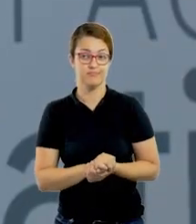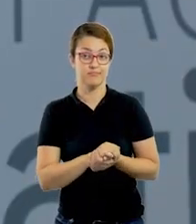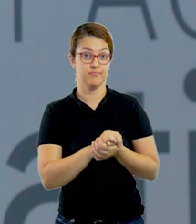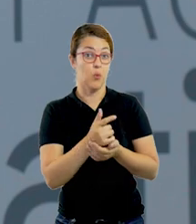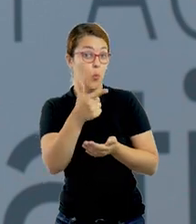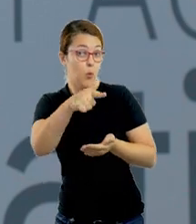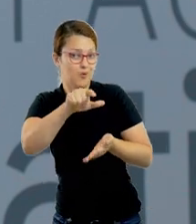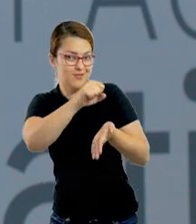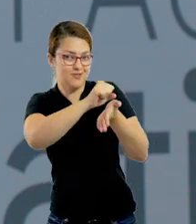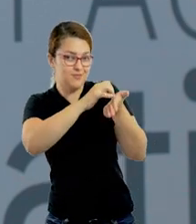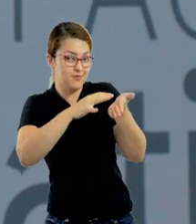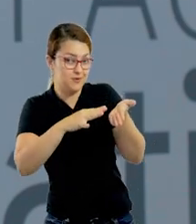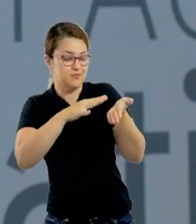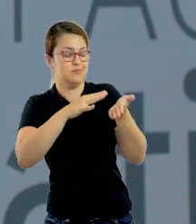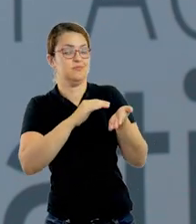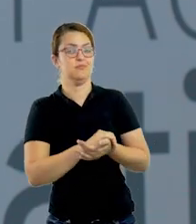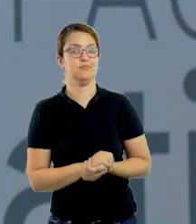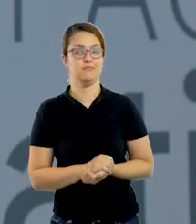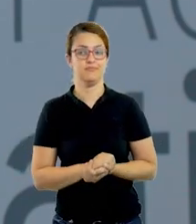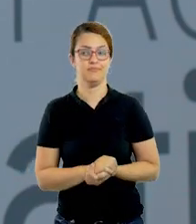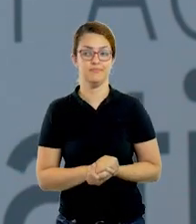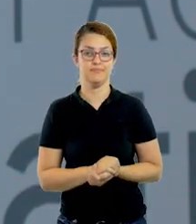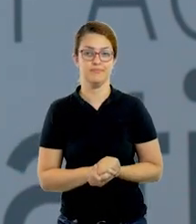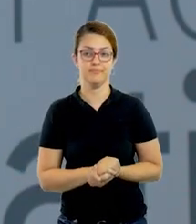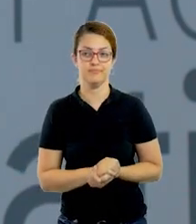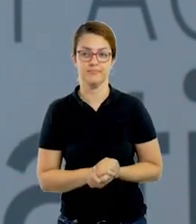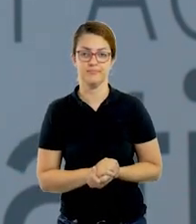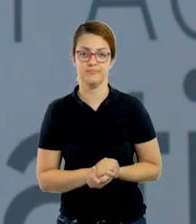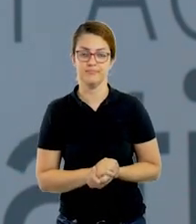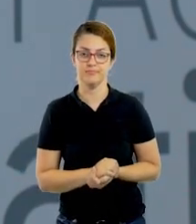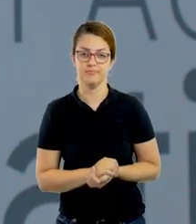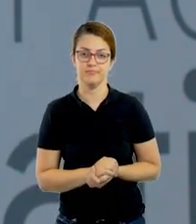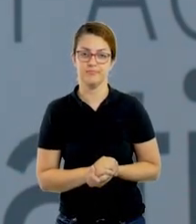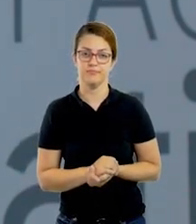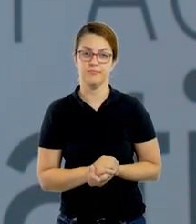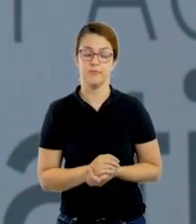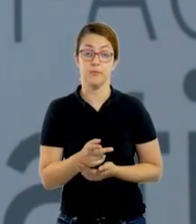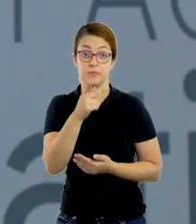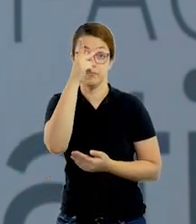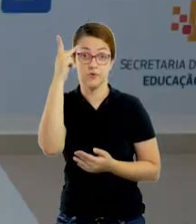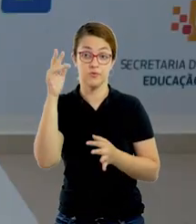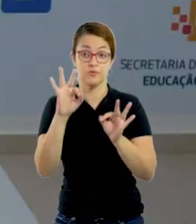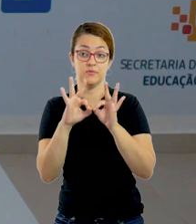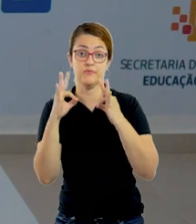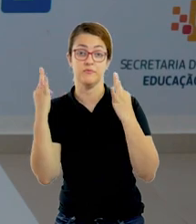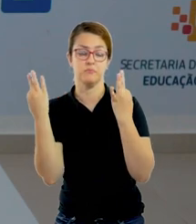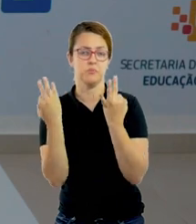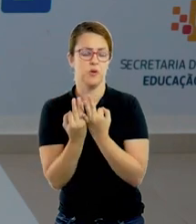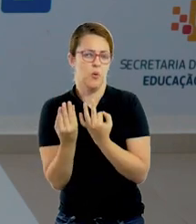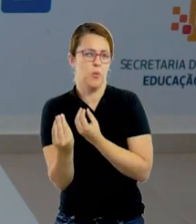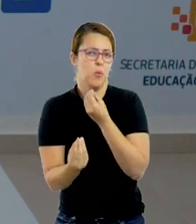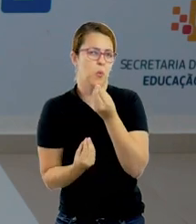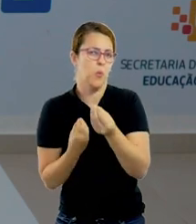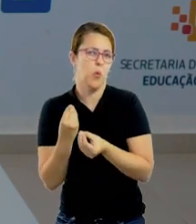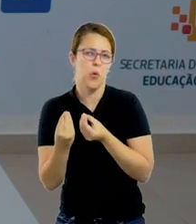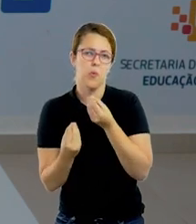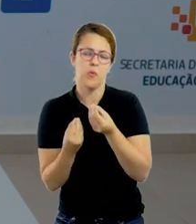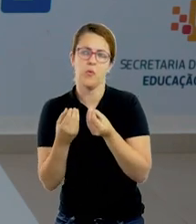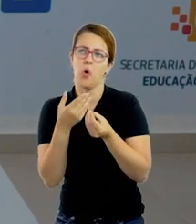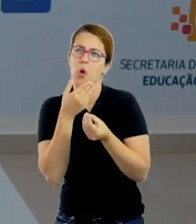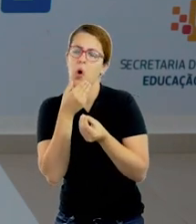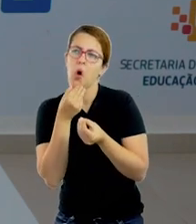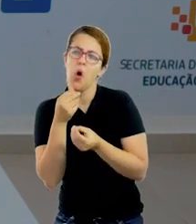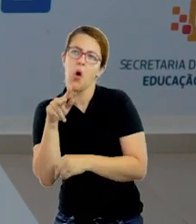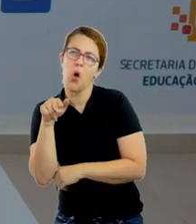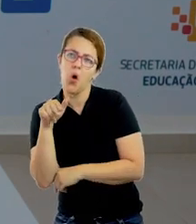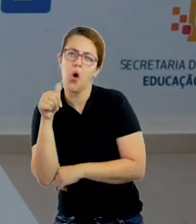ano, tem uma outra atividade para vocês. Vamos trabalhar com os membros da família, as families. Como é que eu falo? Irmão,